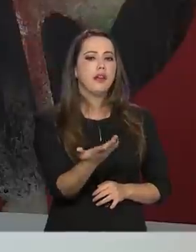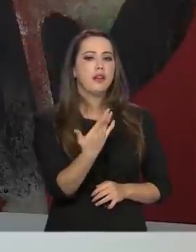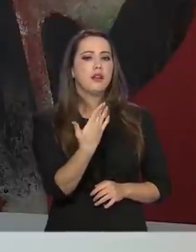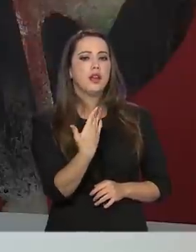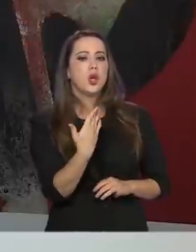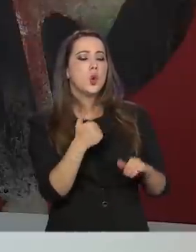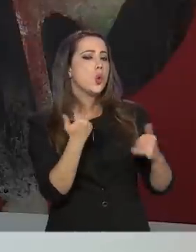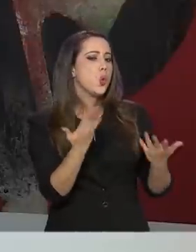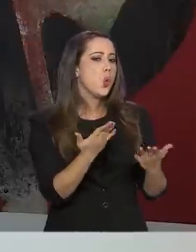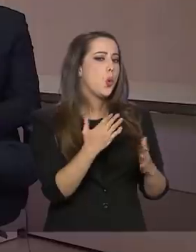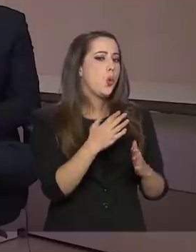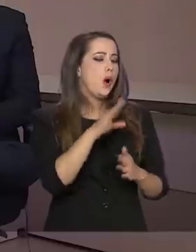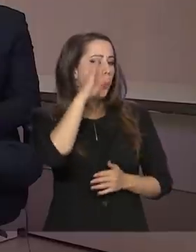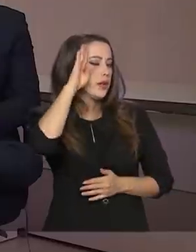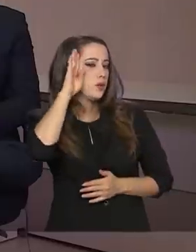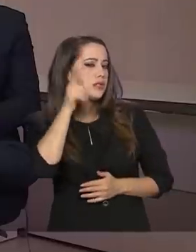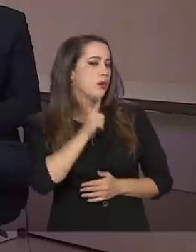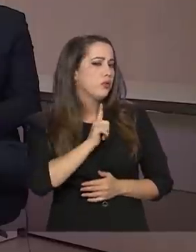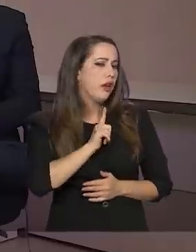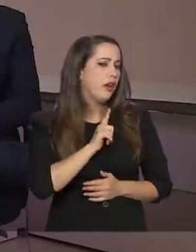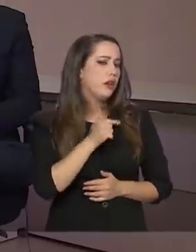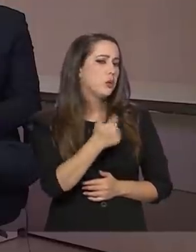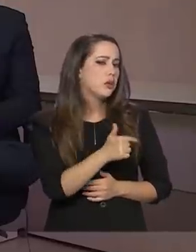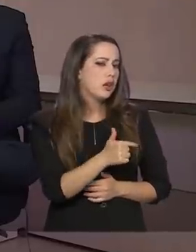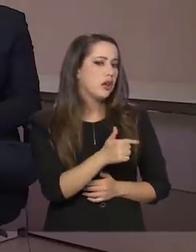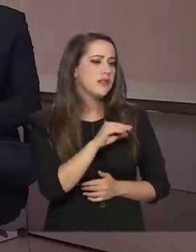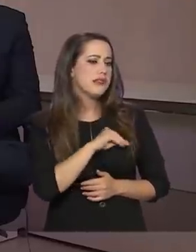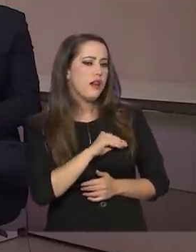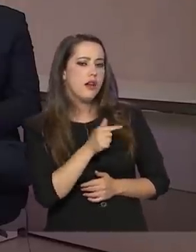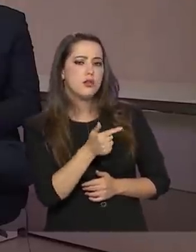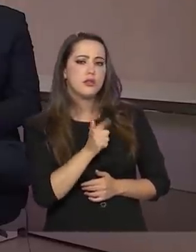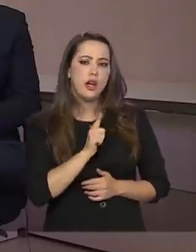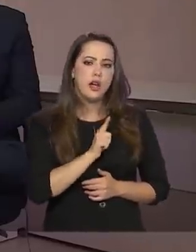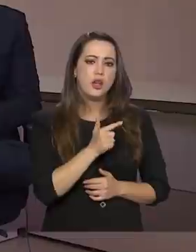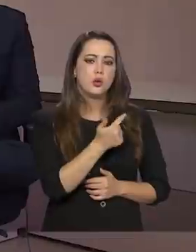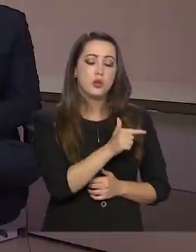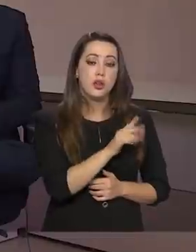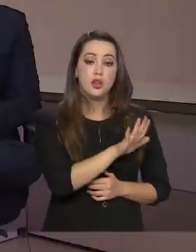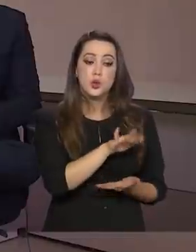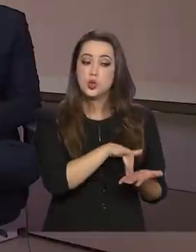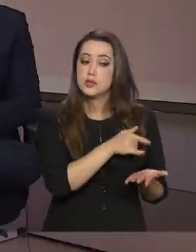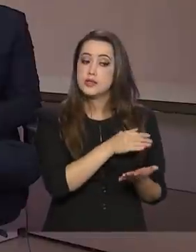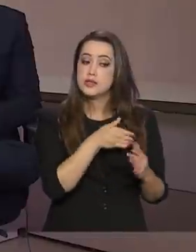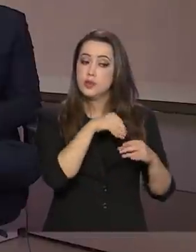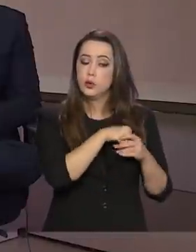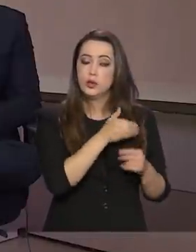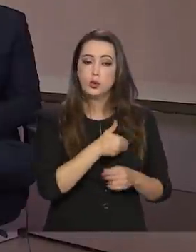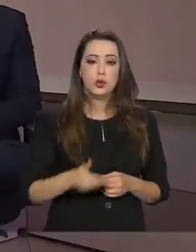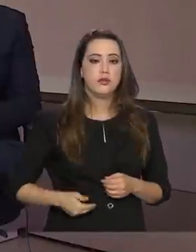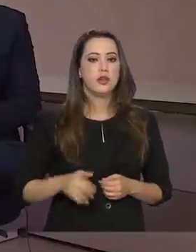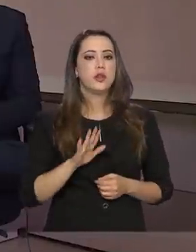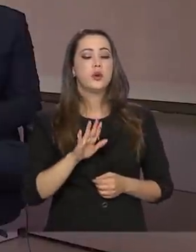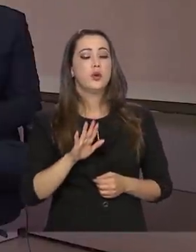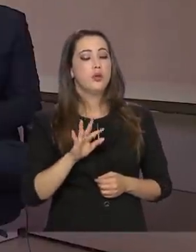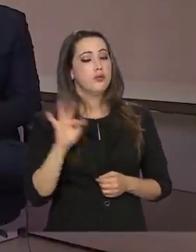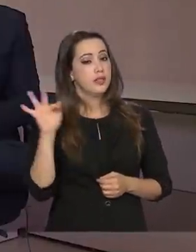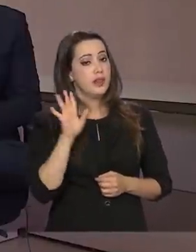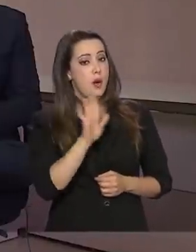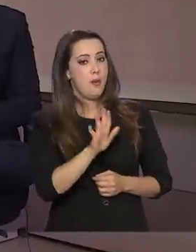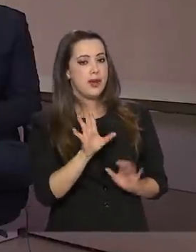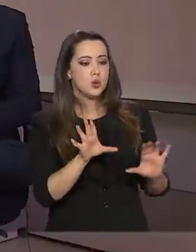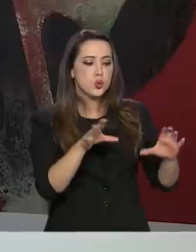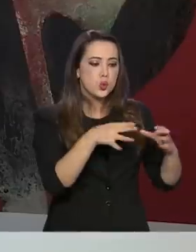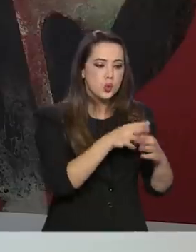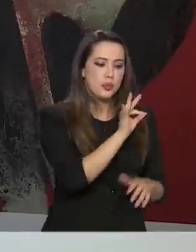educação, qual o rendimento. Então, não tinham um cadastro oficial com o governo, mas eles não eram invisíveis para a equipe